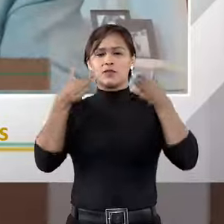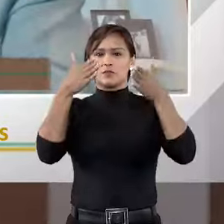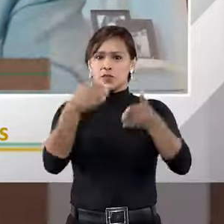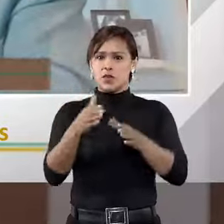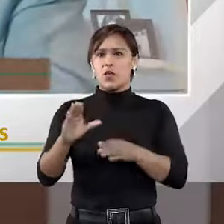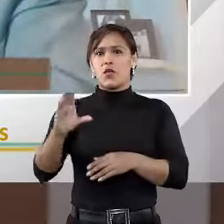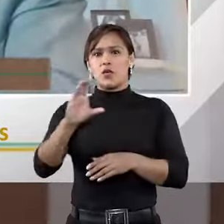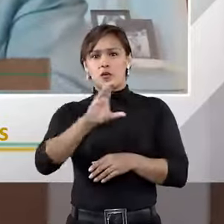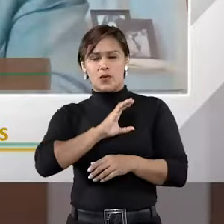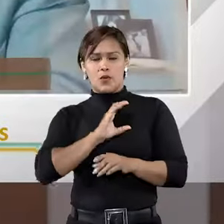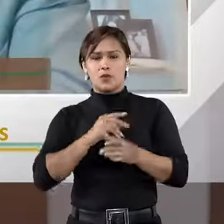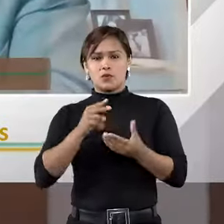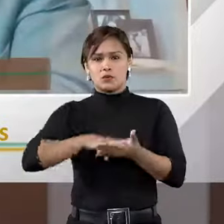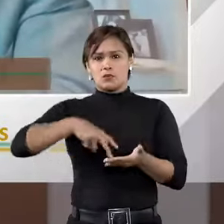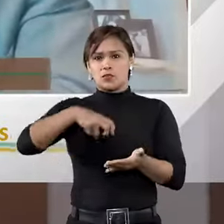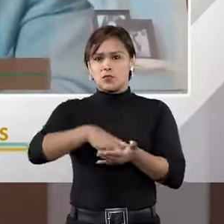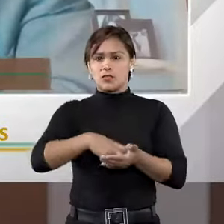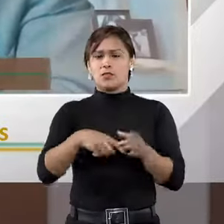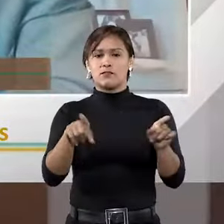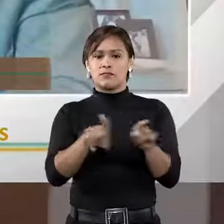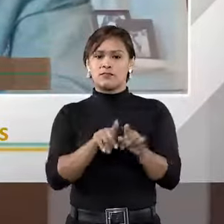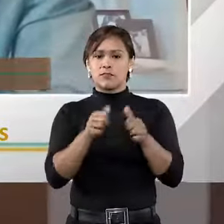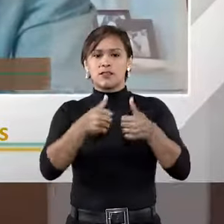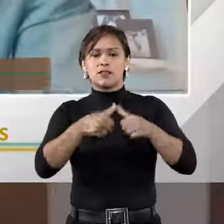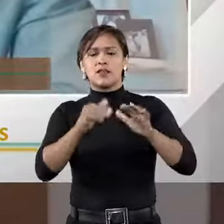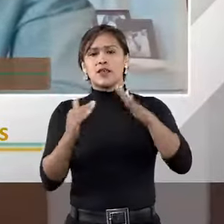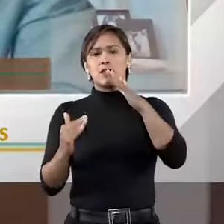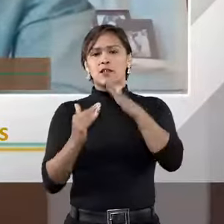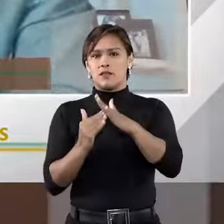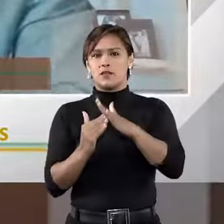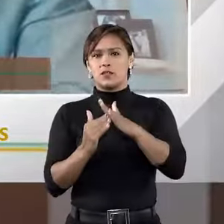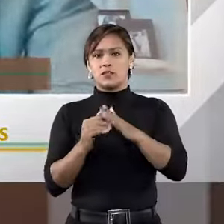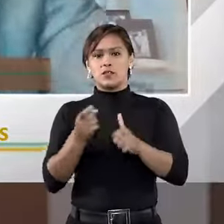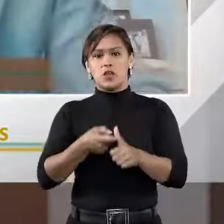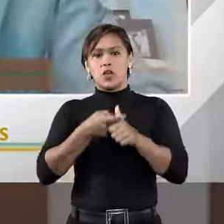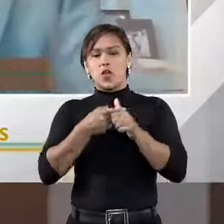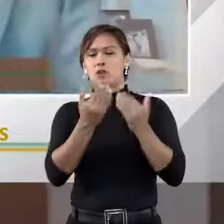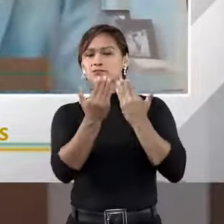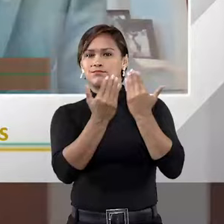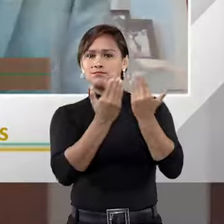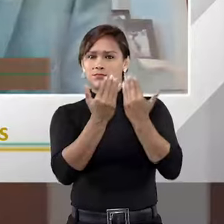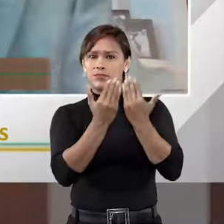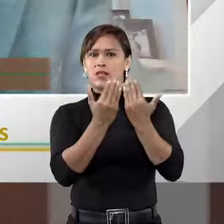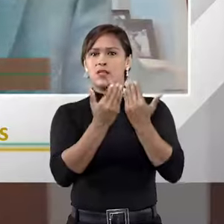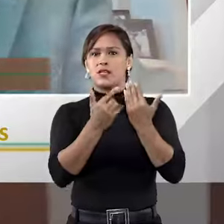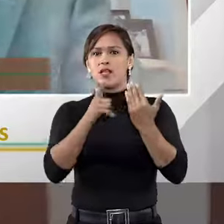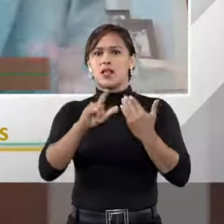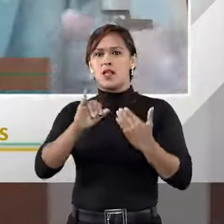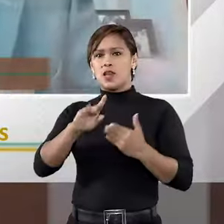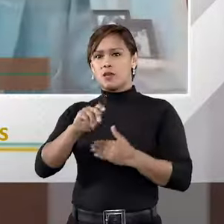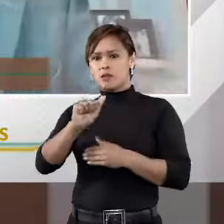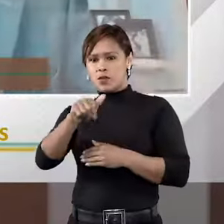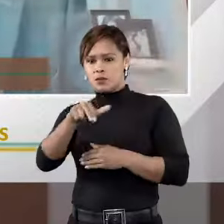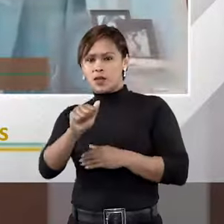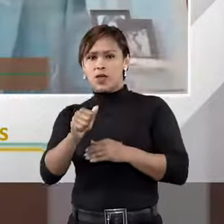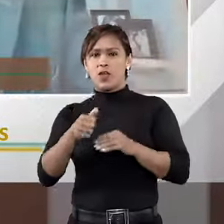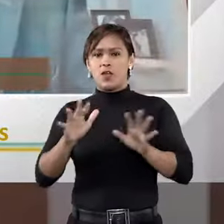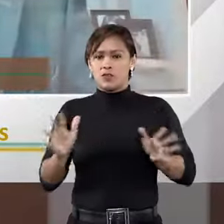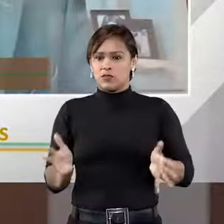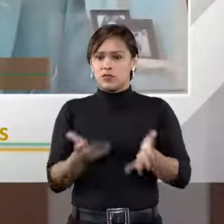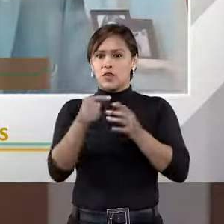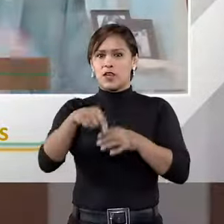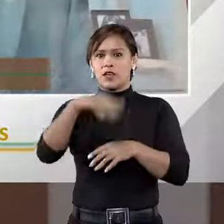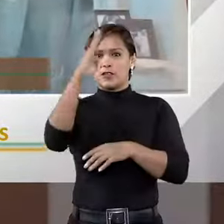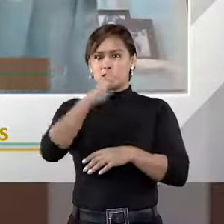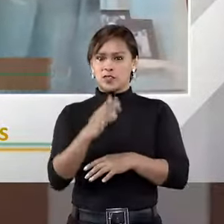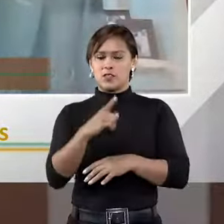do Código do Processo Civil, estaria impedida ou suspeita. O Liebman, que era um grande processualista, que tem muita influência aqui no Brasil,